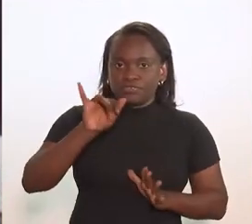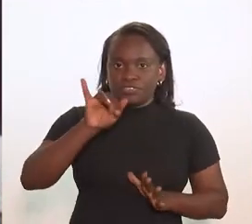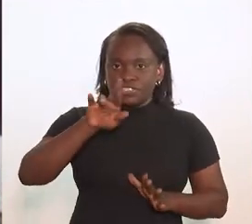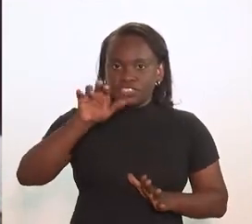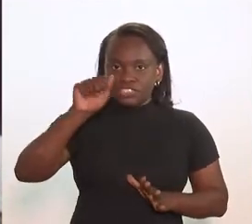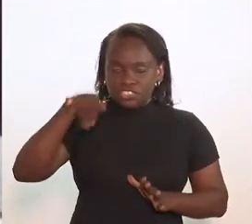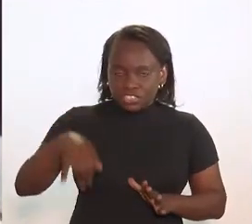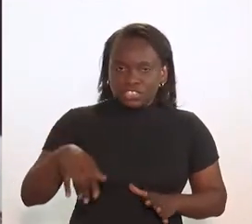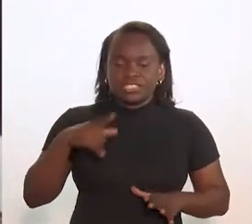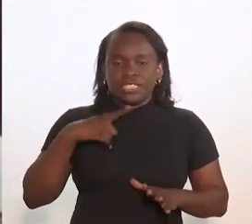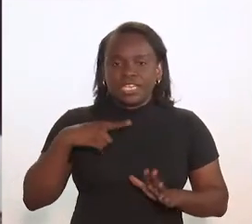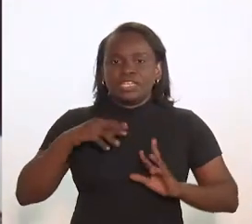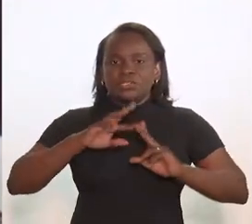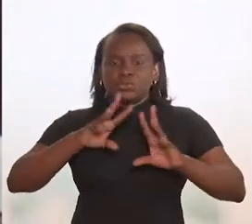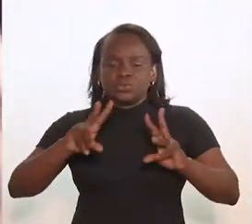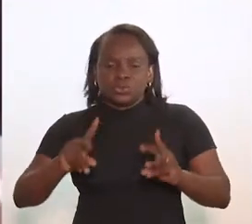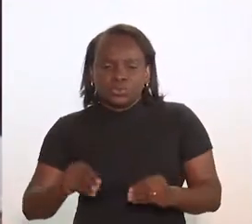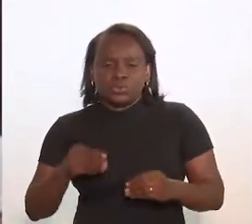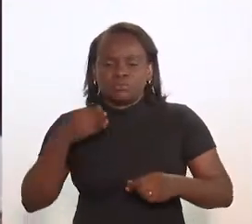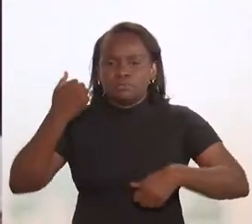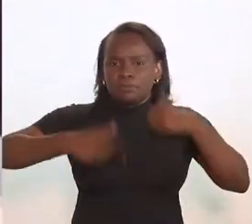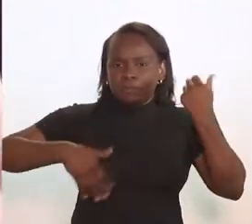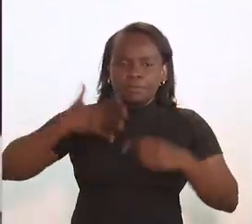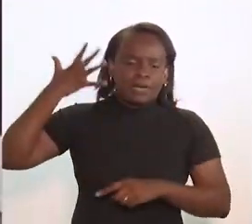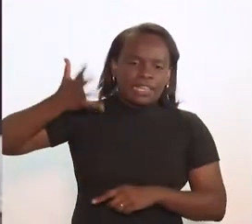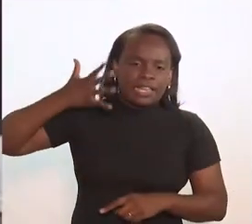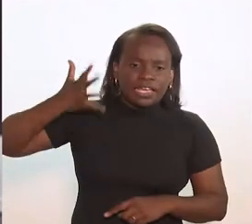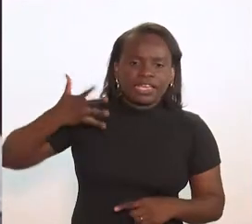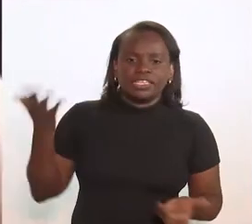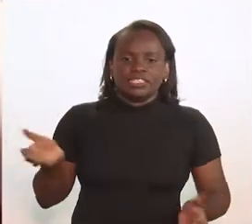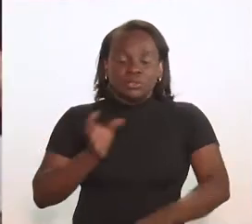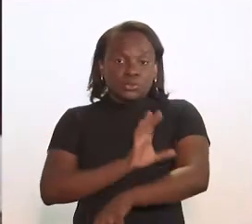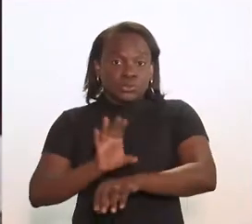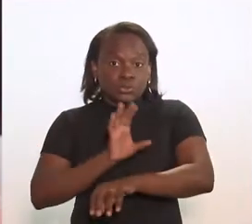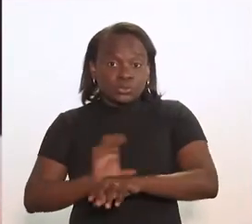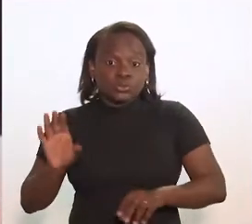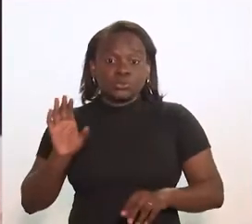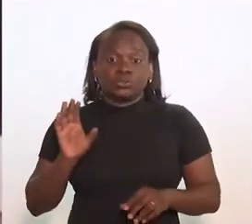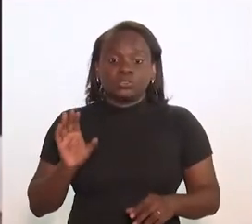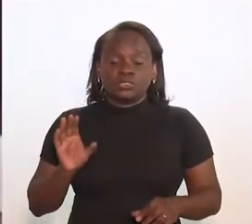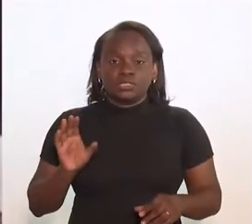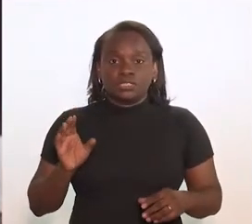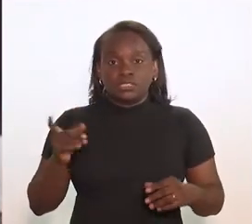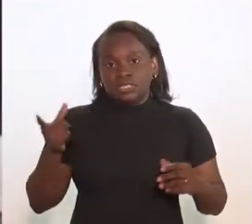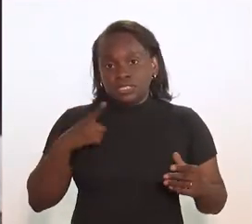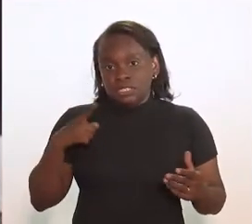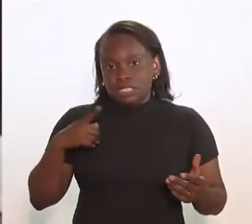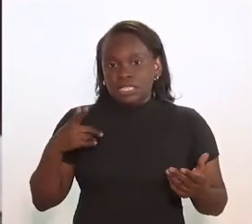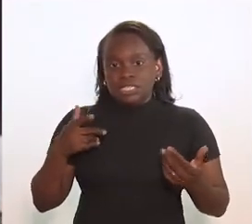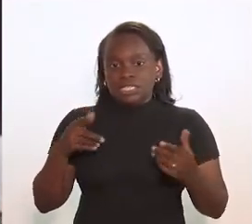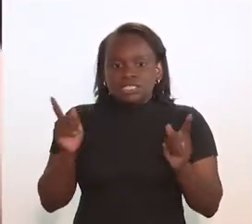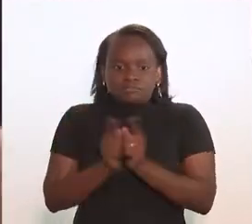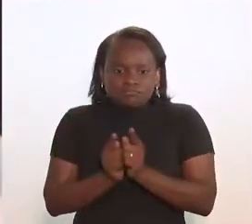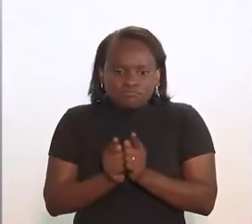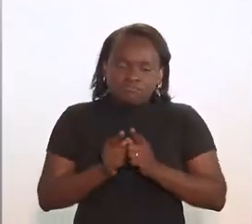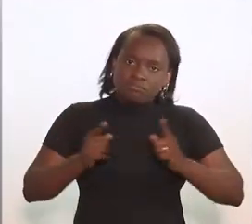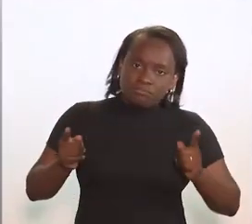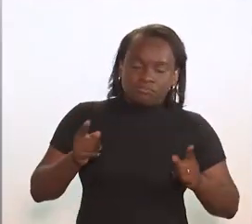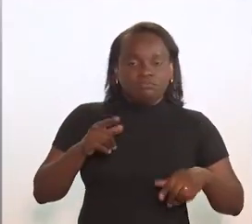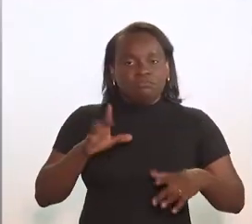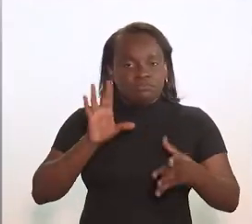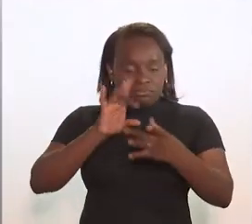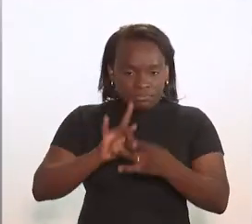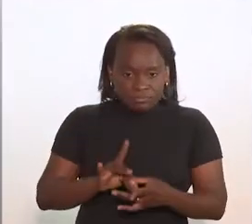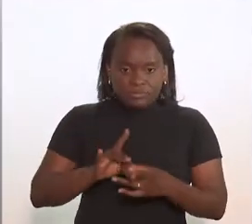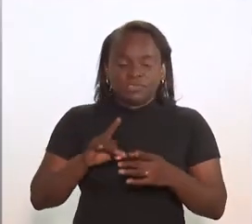Firjan, ela tem todas essas discussões, essas palestras, cursos, mais de curta duração, de longa